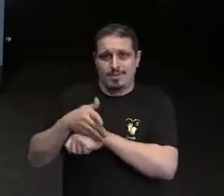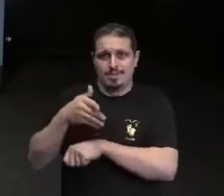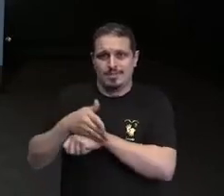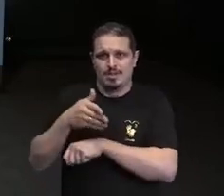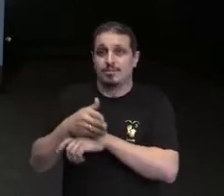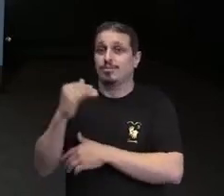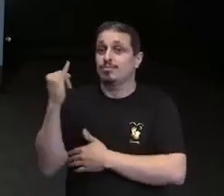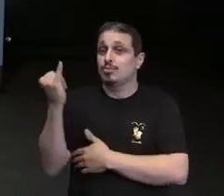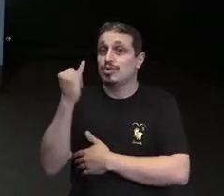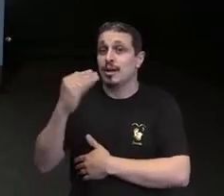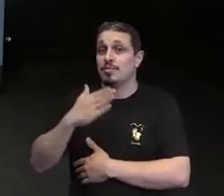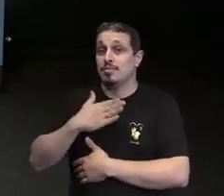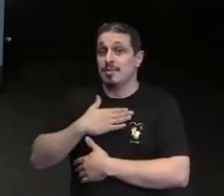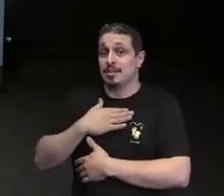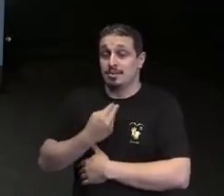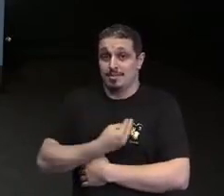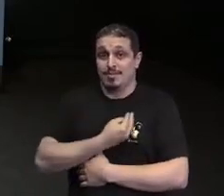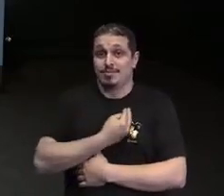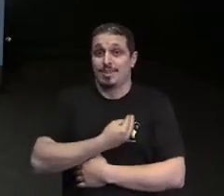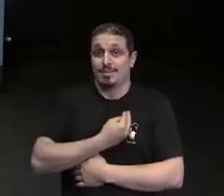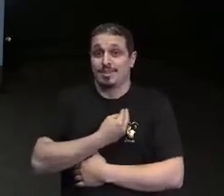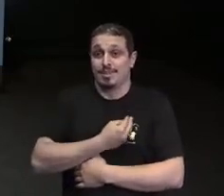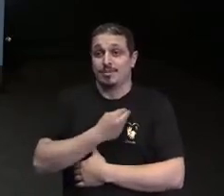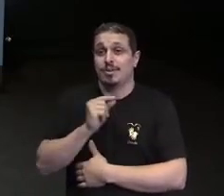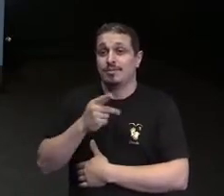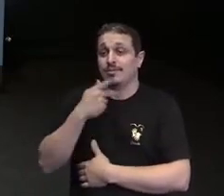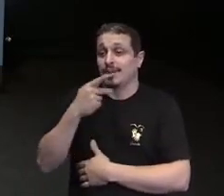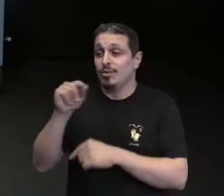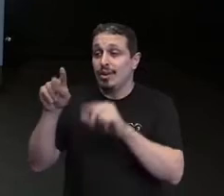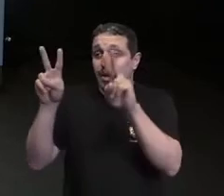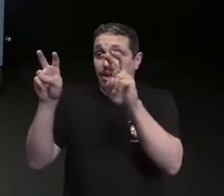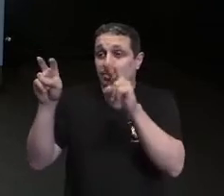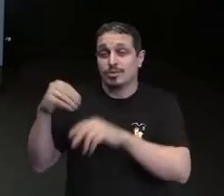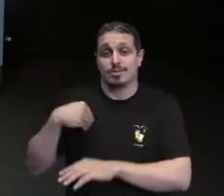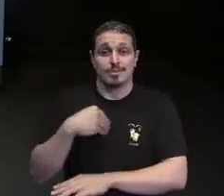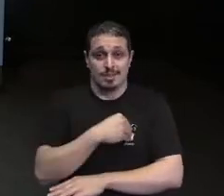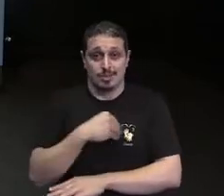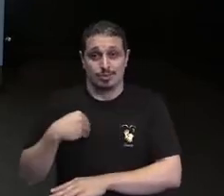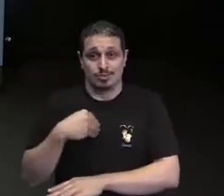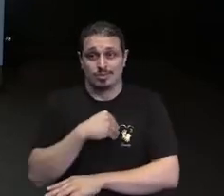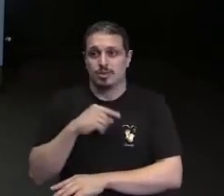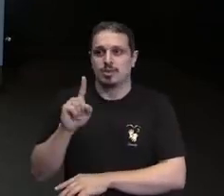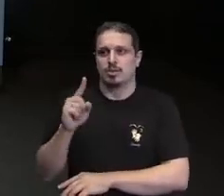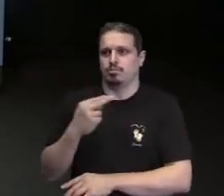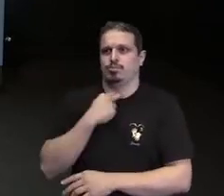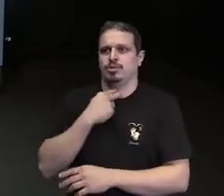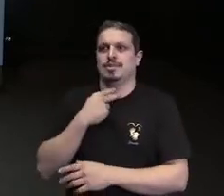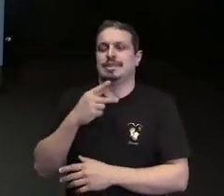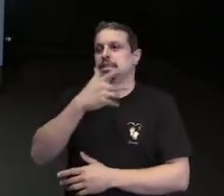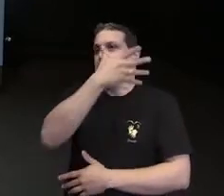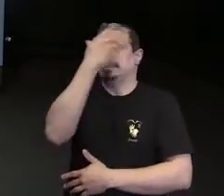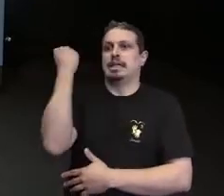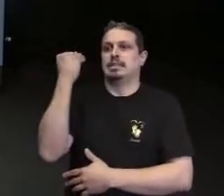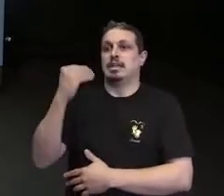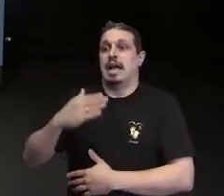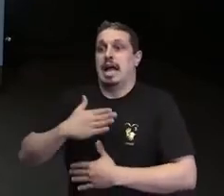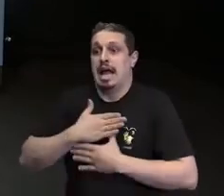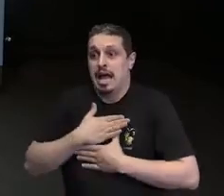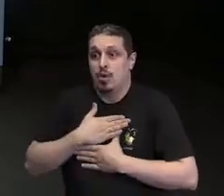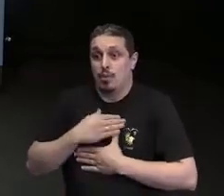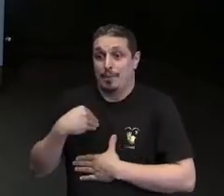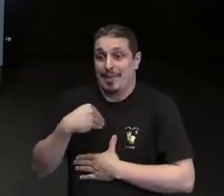minha vida pessoal, inclusive, a minha jornada não poderia estar de fora. O meu eu pediatra, o meu eu